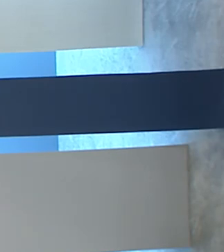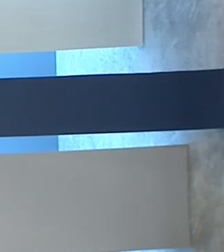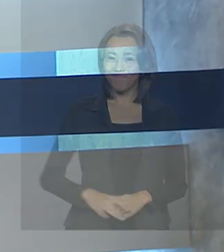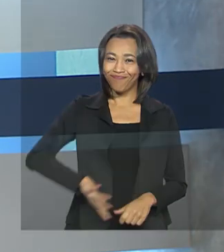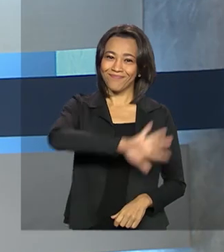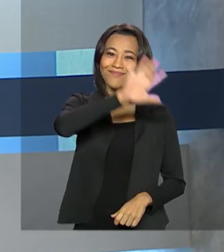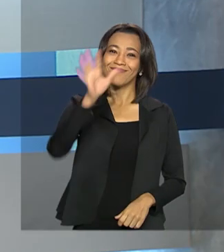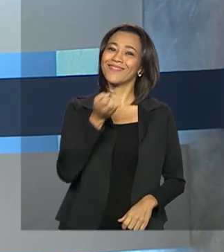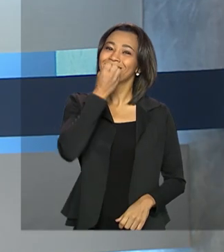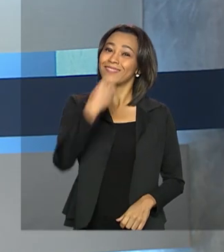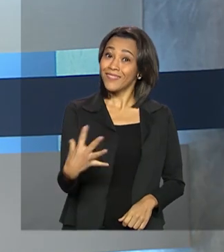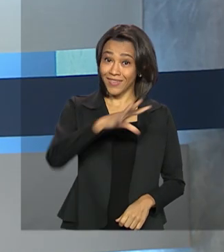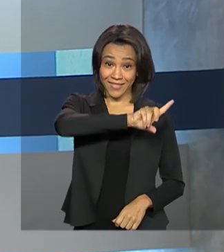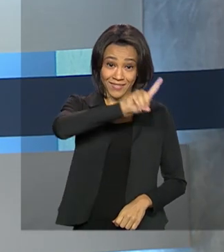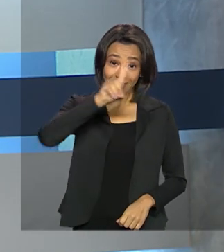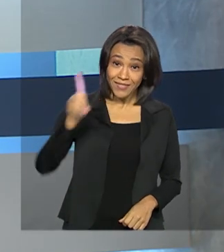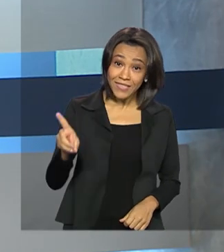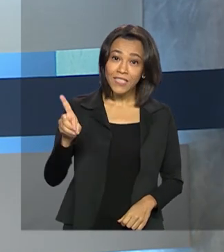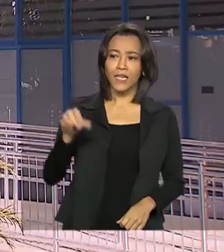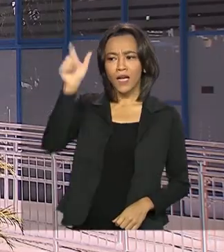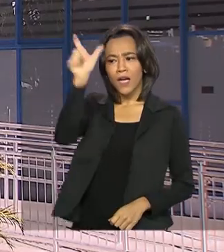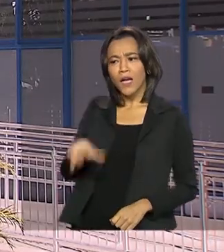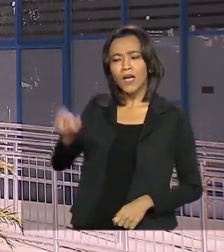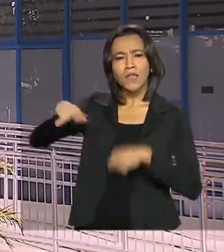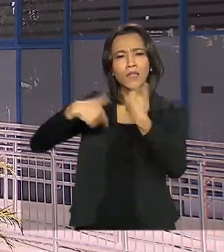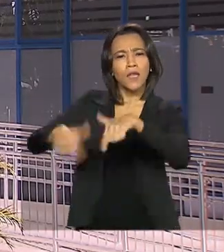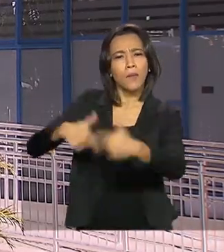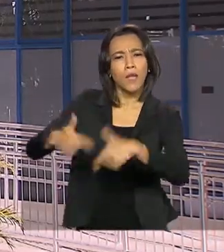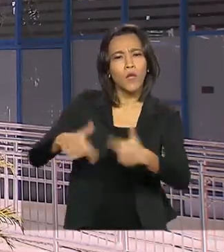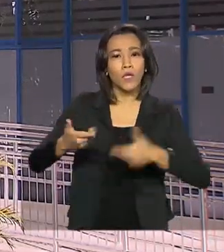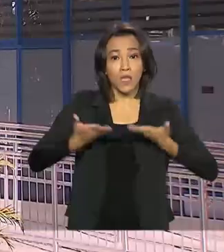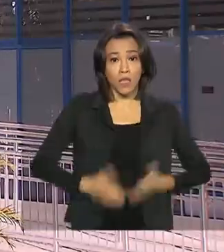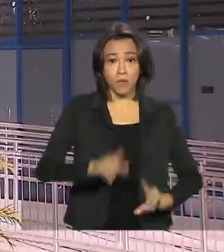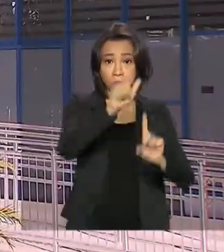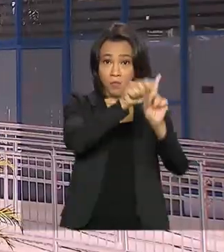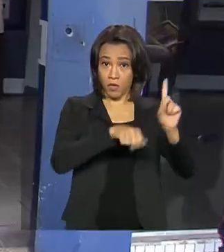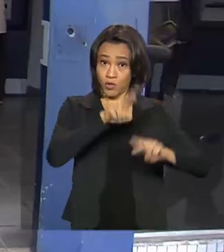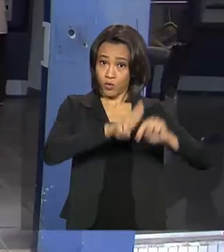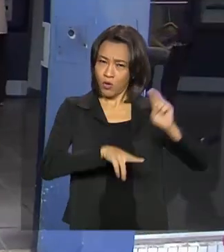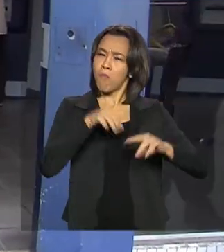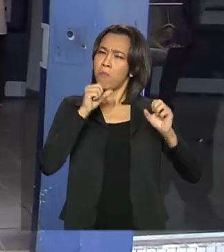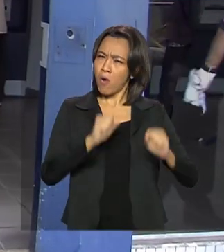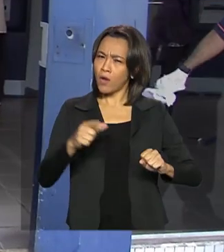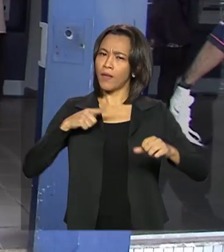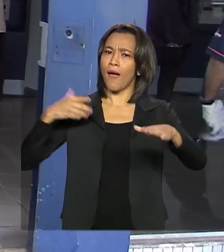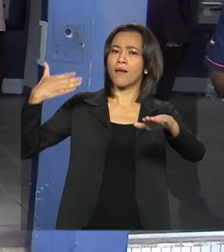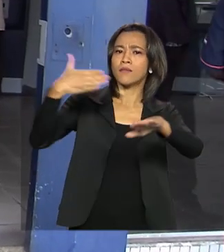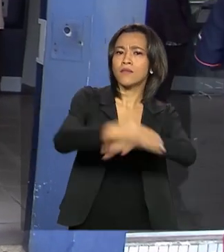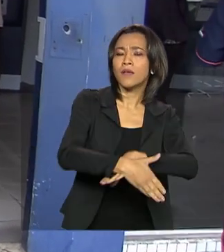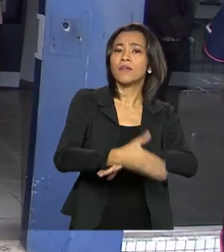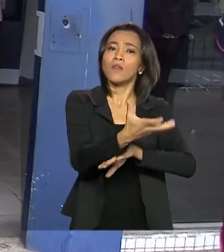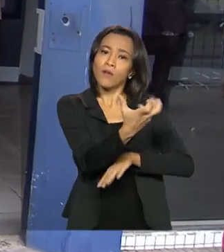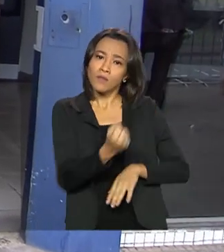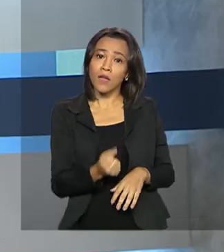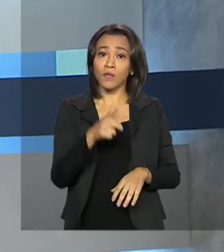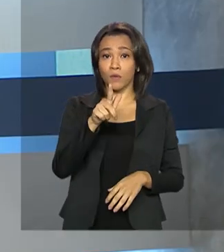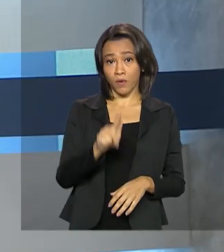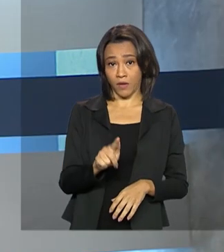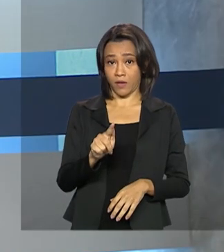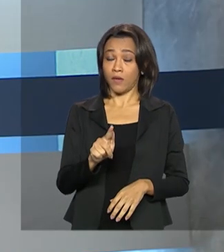Olá, bom dia. Trabalhadores nascidos em junho já podem ter acesso ao FGTS emergencial.